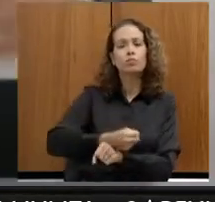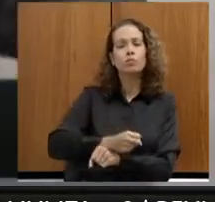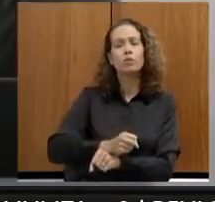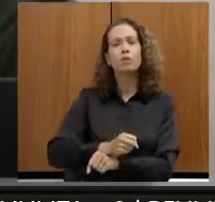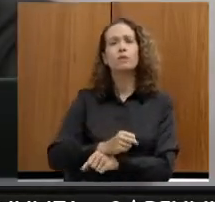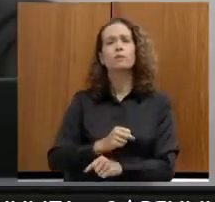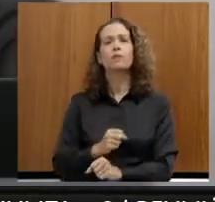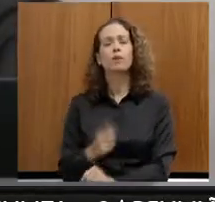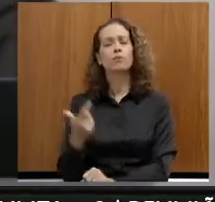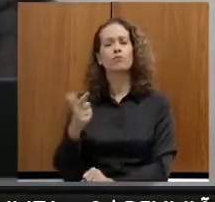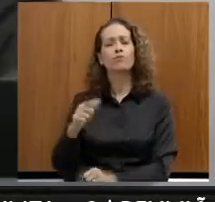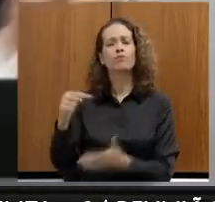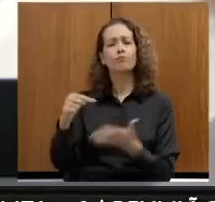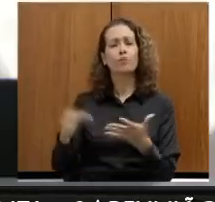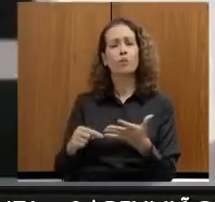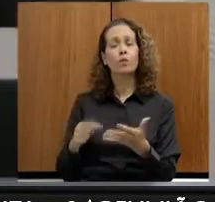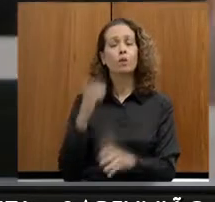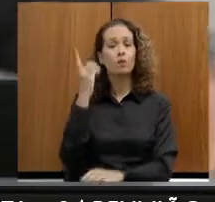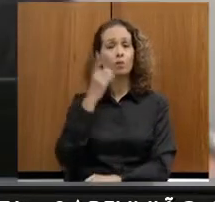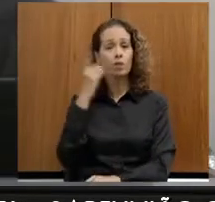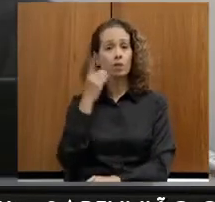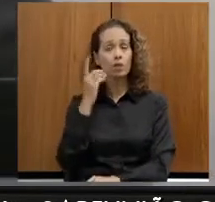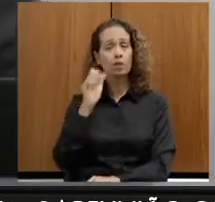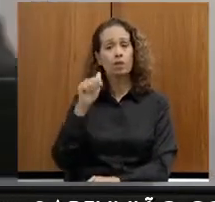Autora, deputada Andréa de Jesus.